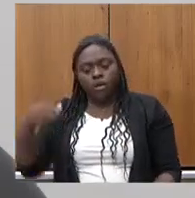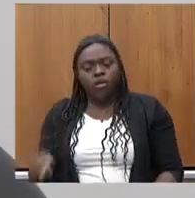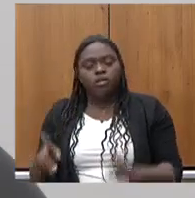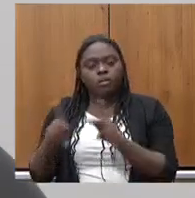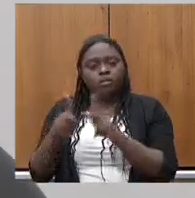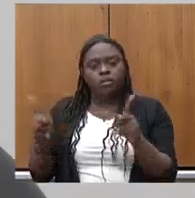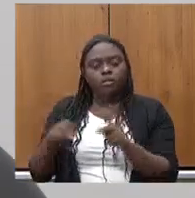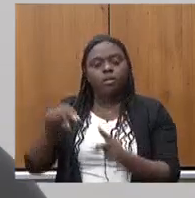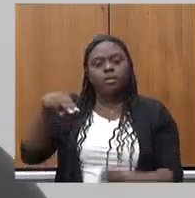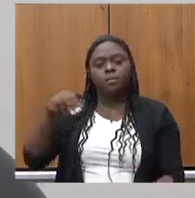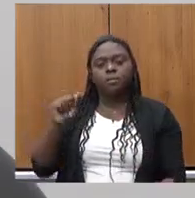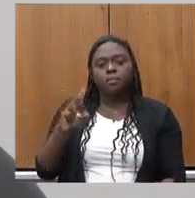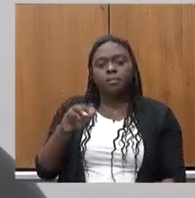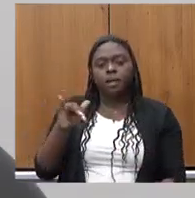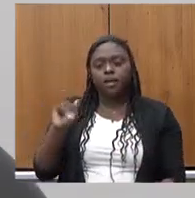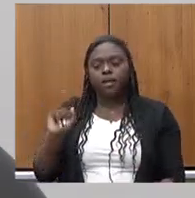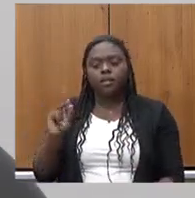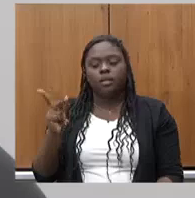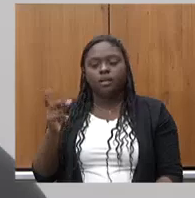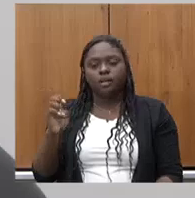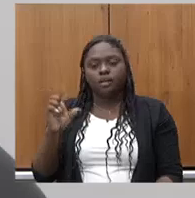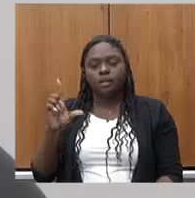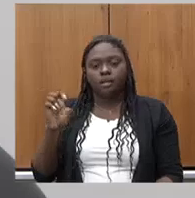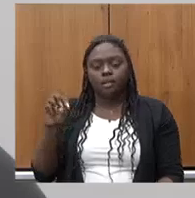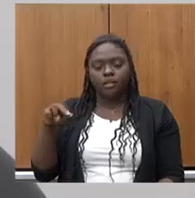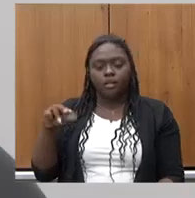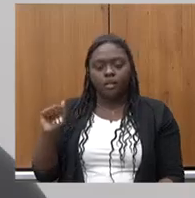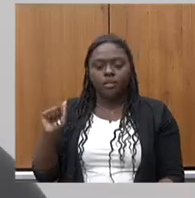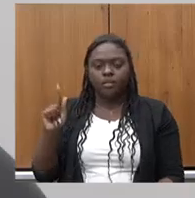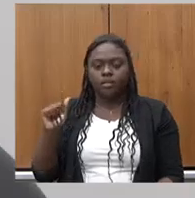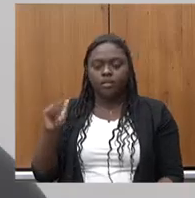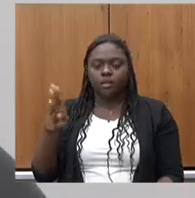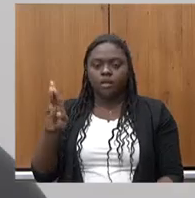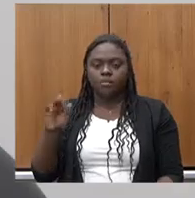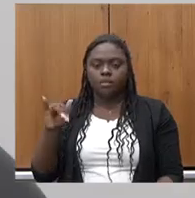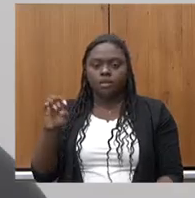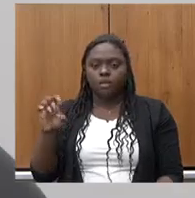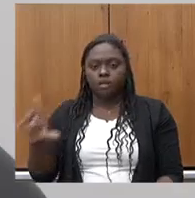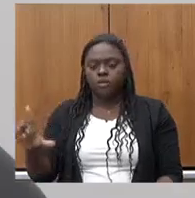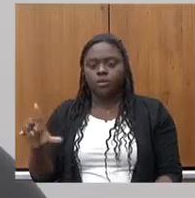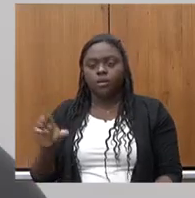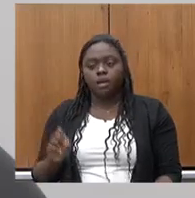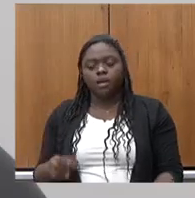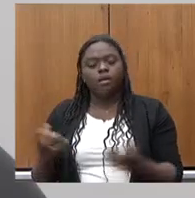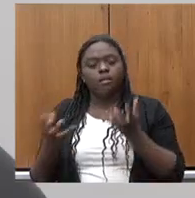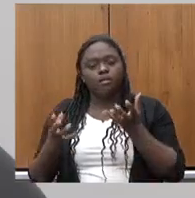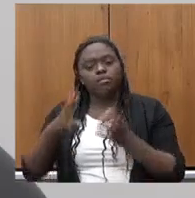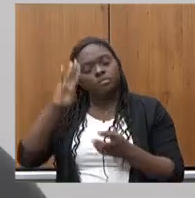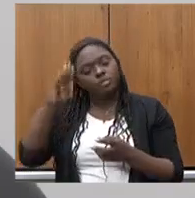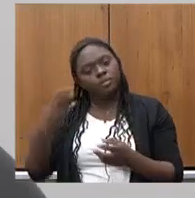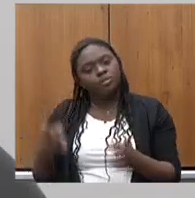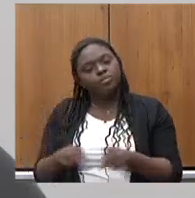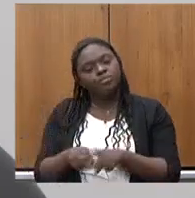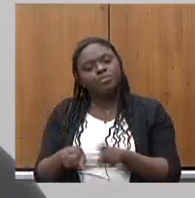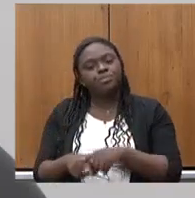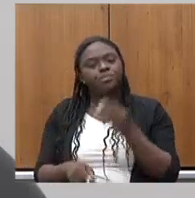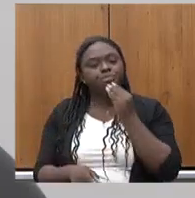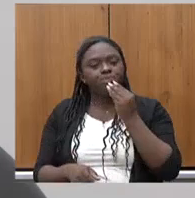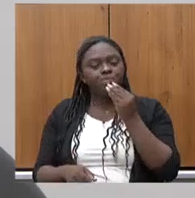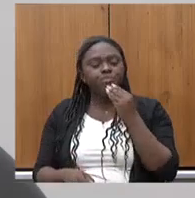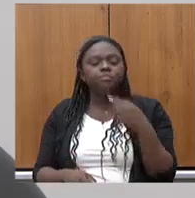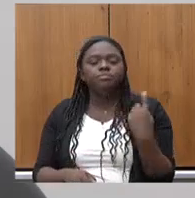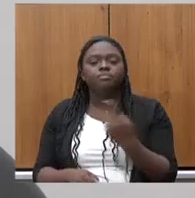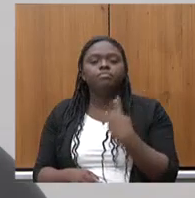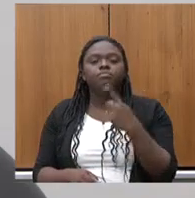então eu quero registrar essa homenagem aqui também na assembleia legislativa e desejar que nós